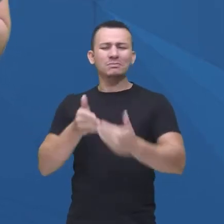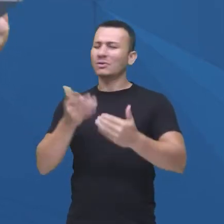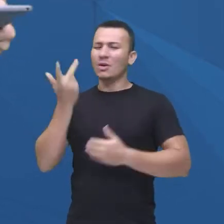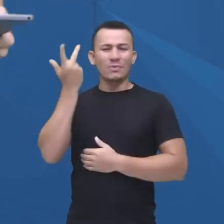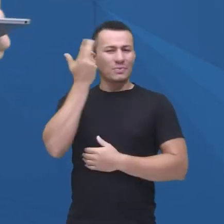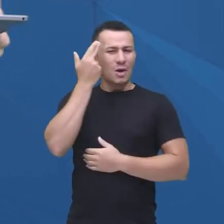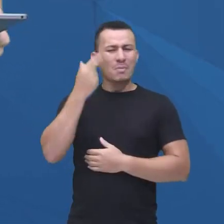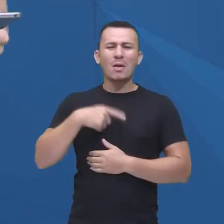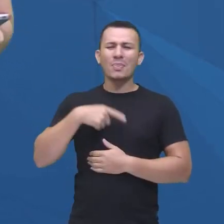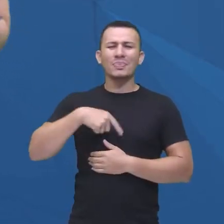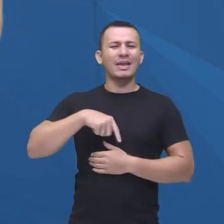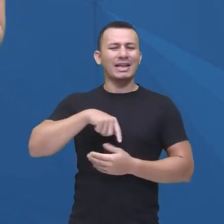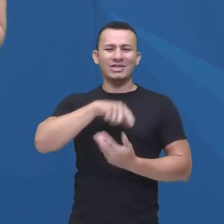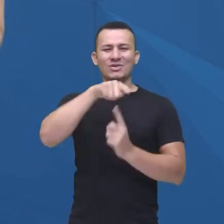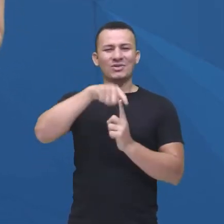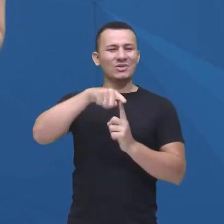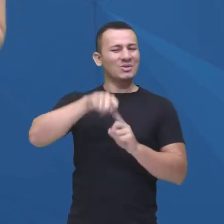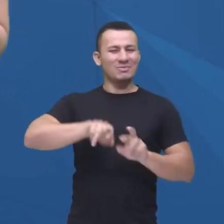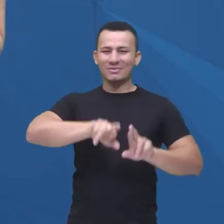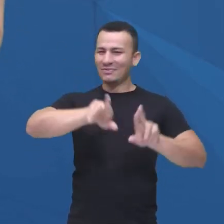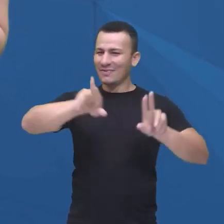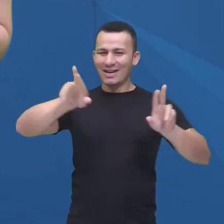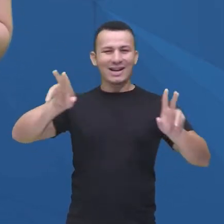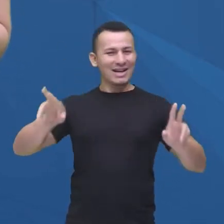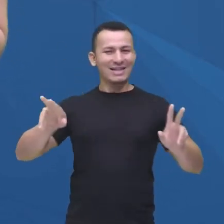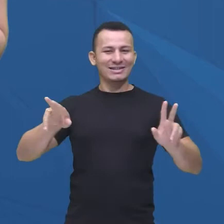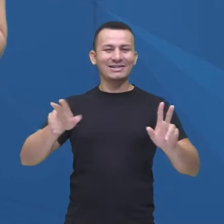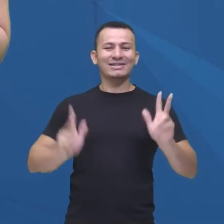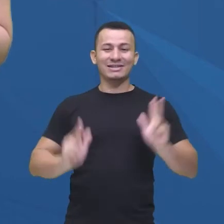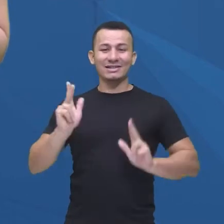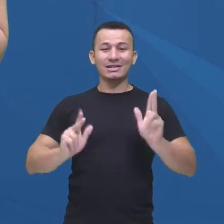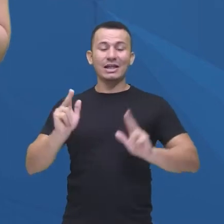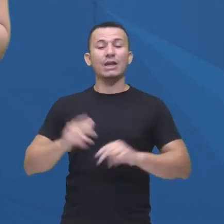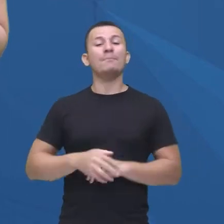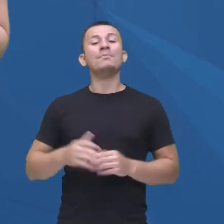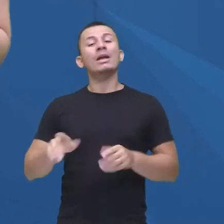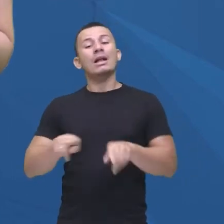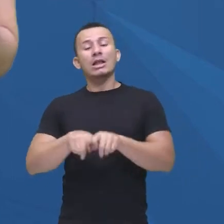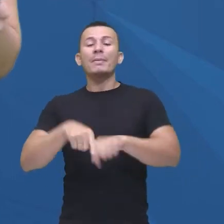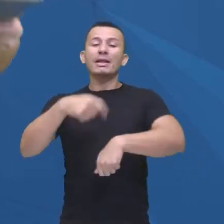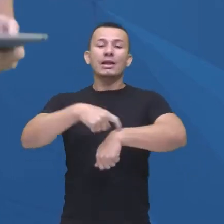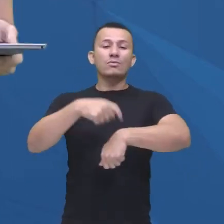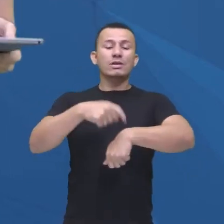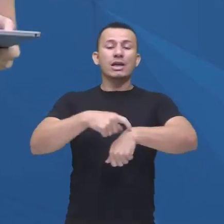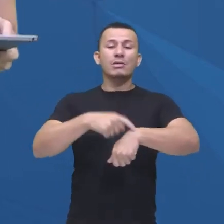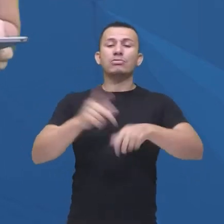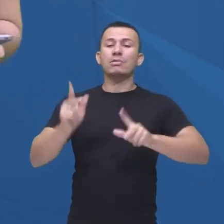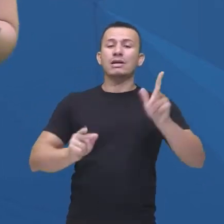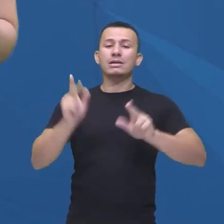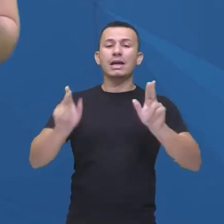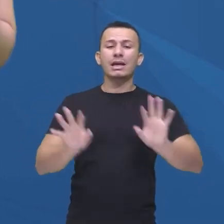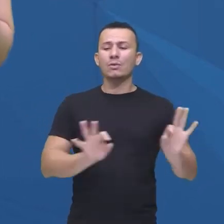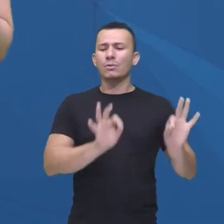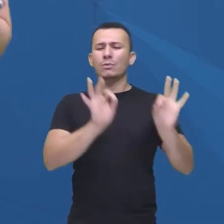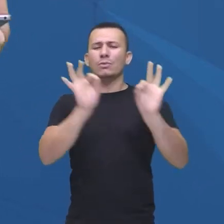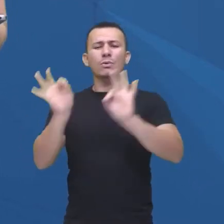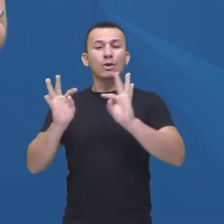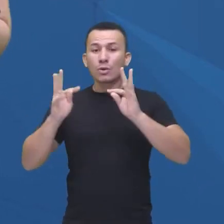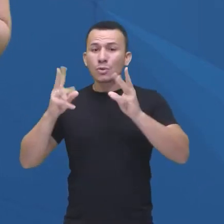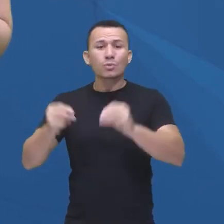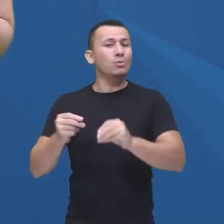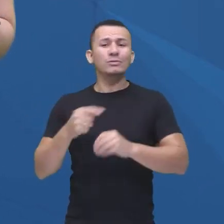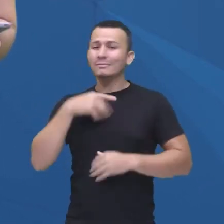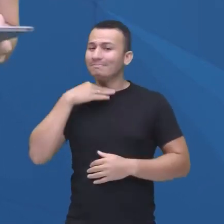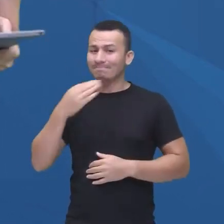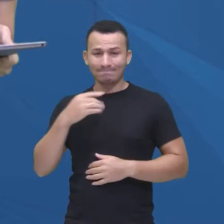muitas opções. E às vezes a gente também não consegue terminar uma série. Às vezes tem tantas opções que a gente assiste várias